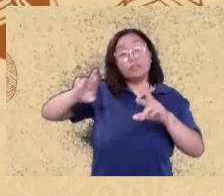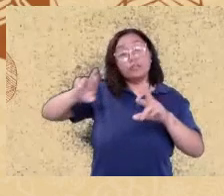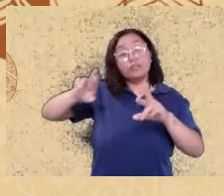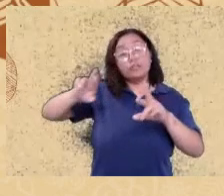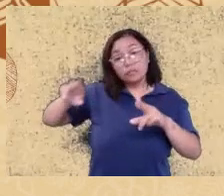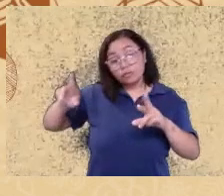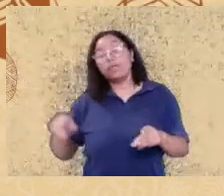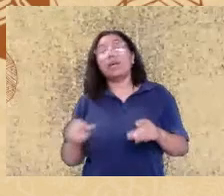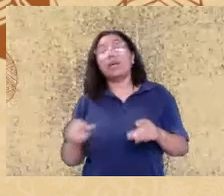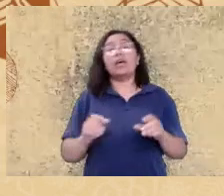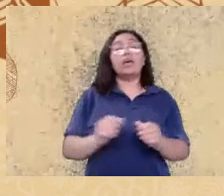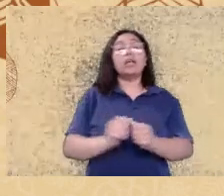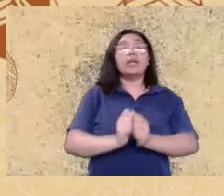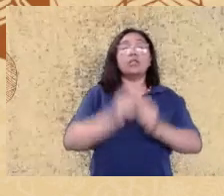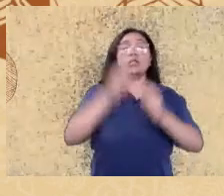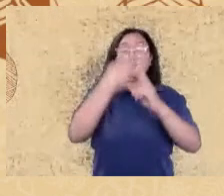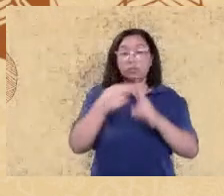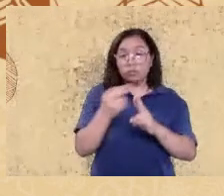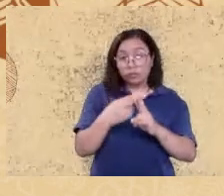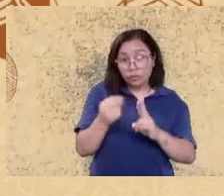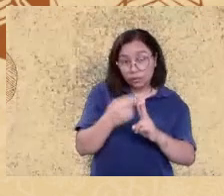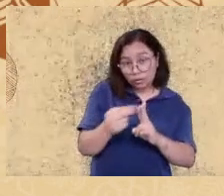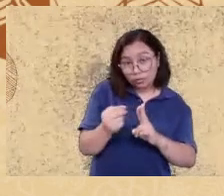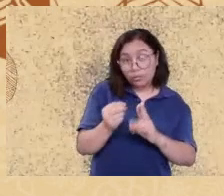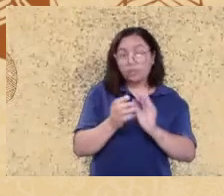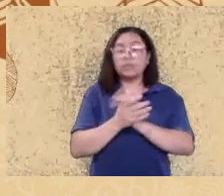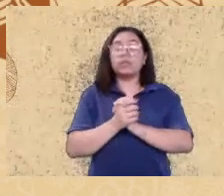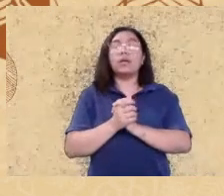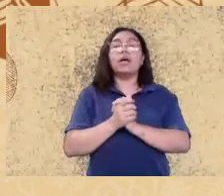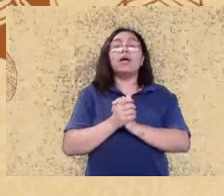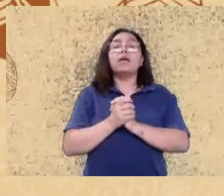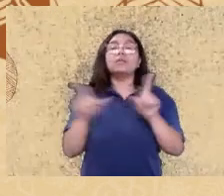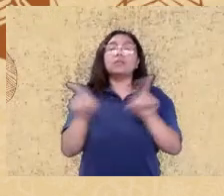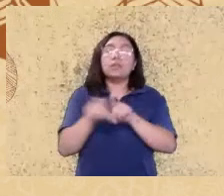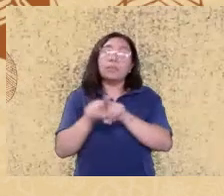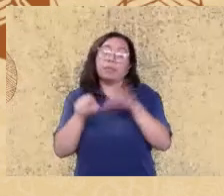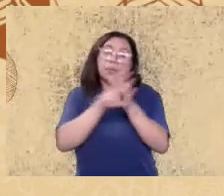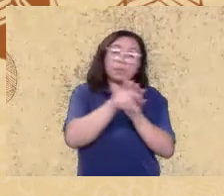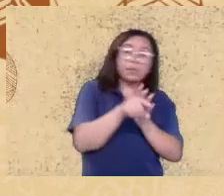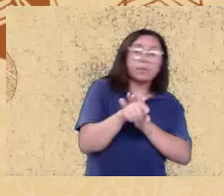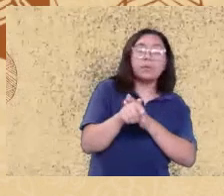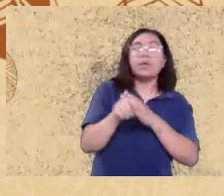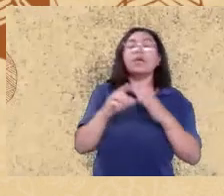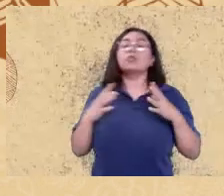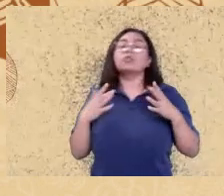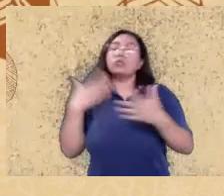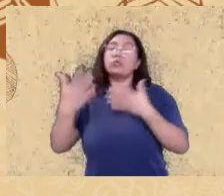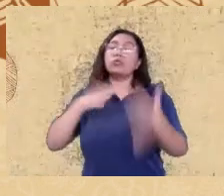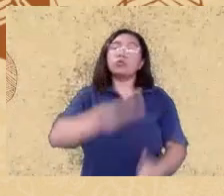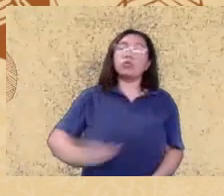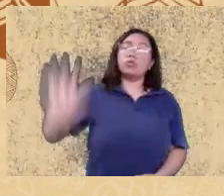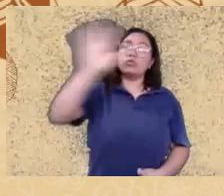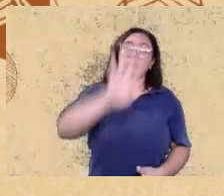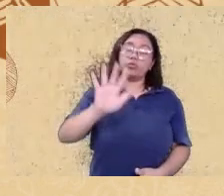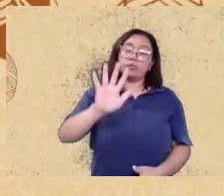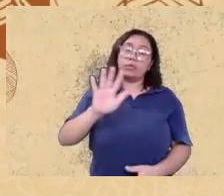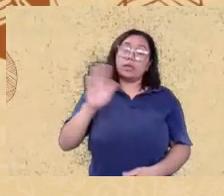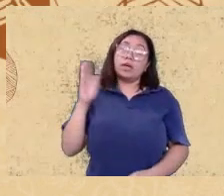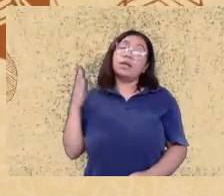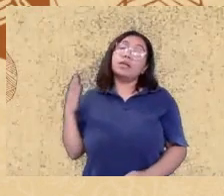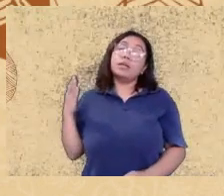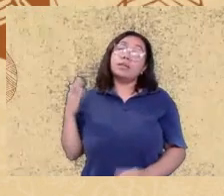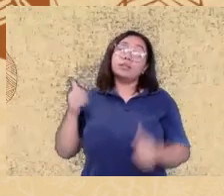para esses elementos e convoca toda a avaliação a área de avaliação psicológica brasileira a repensar as suas